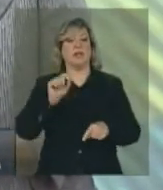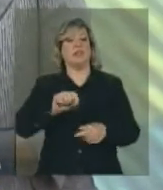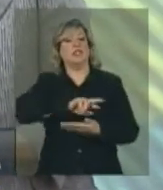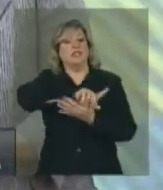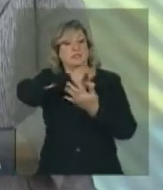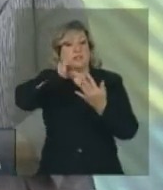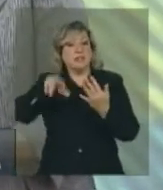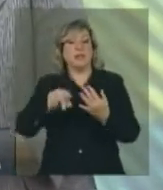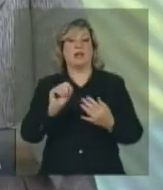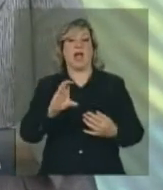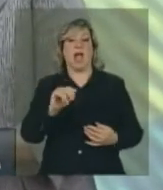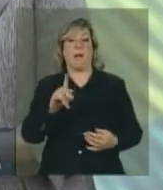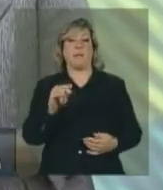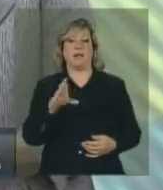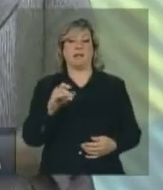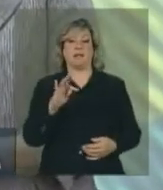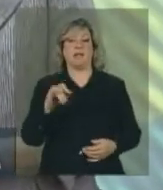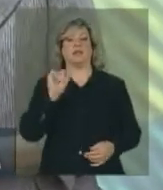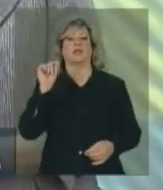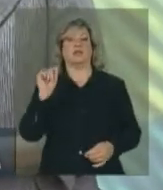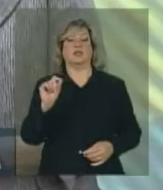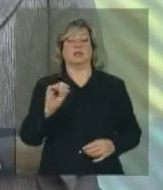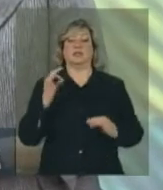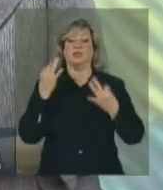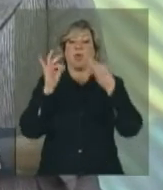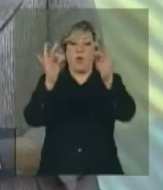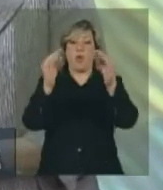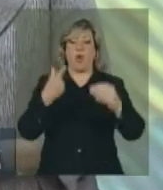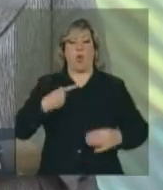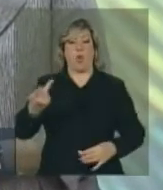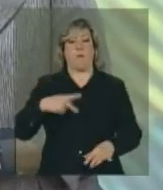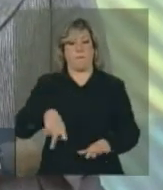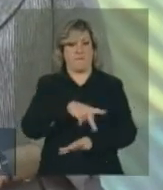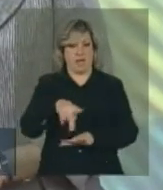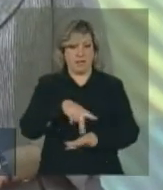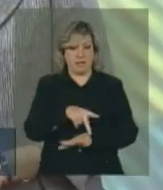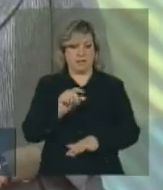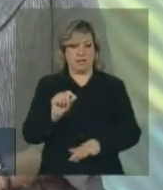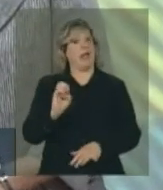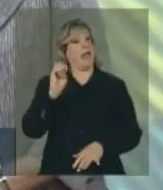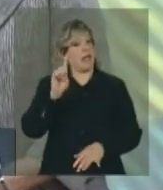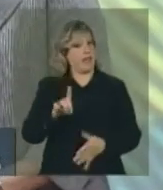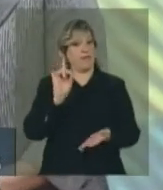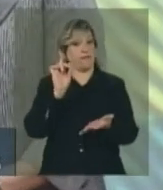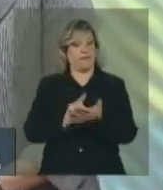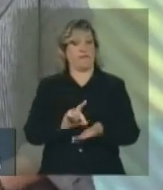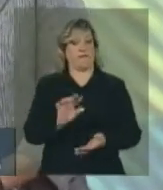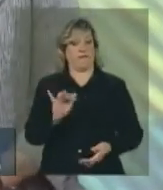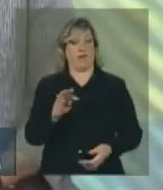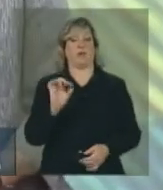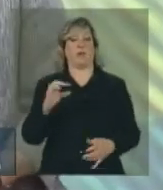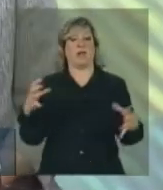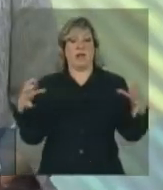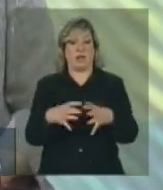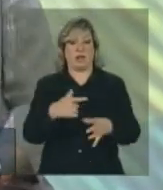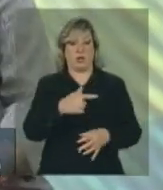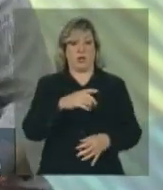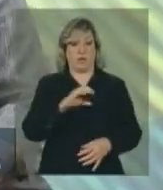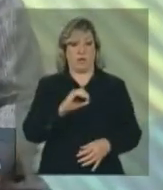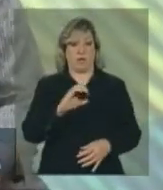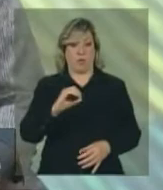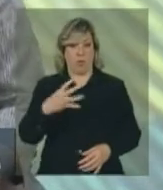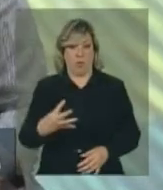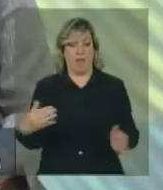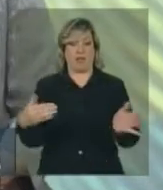capacitações tecnológicas de nossos países. É fato que, entre 2004 e